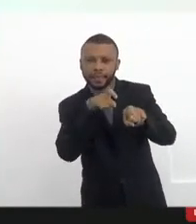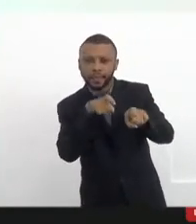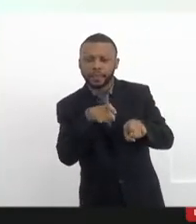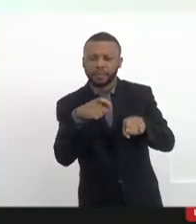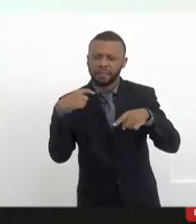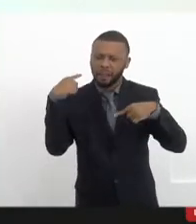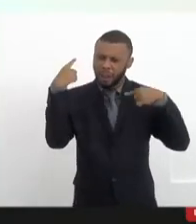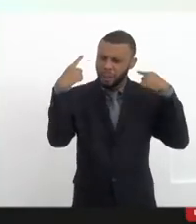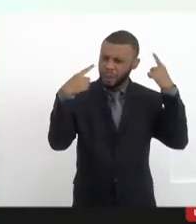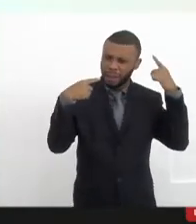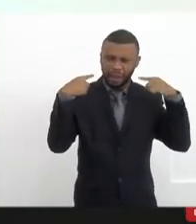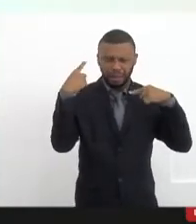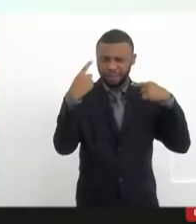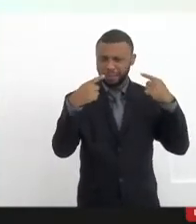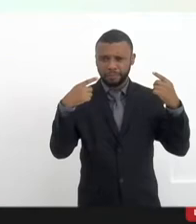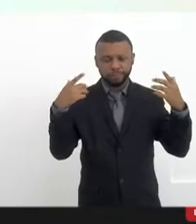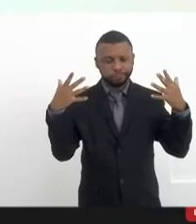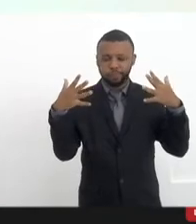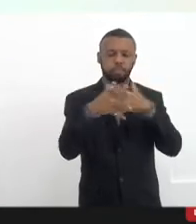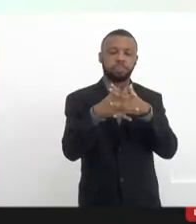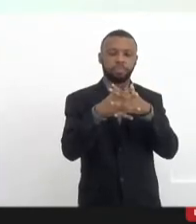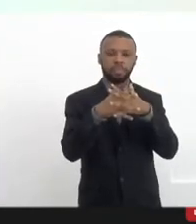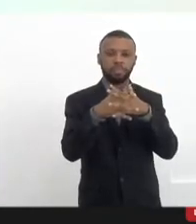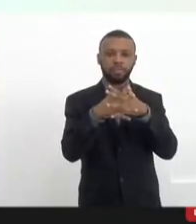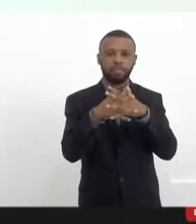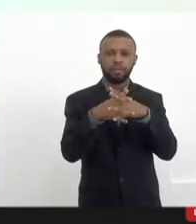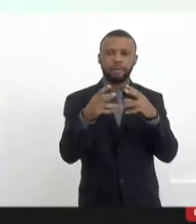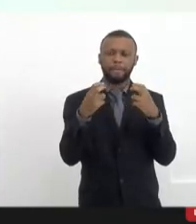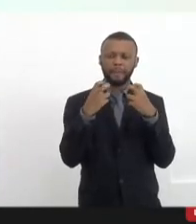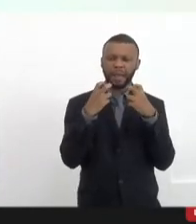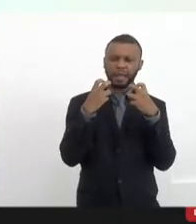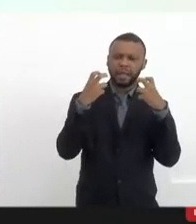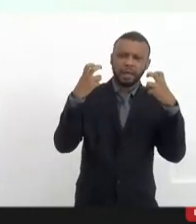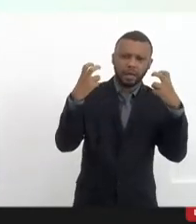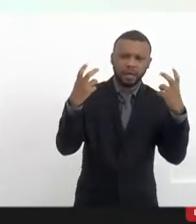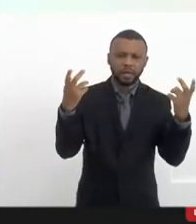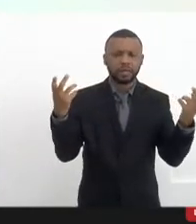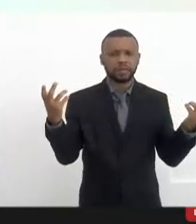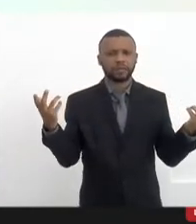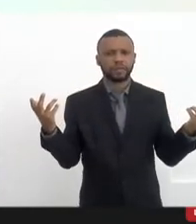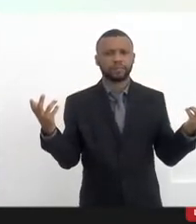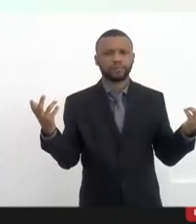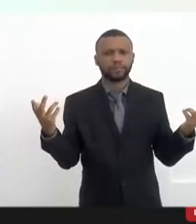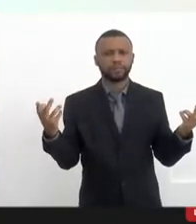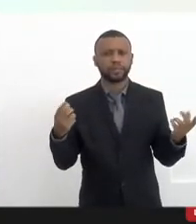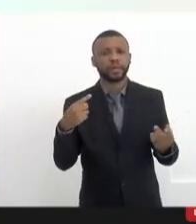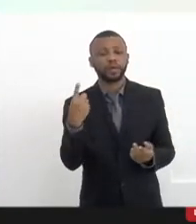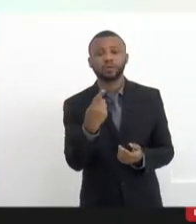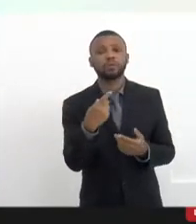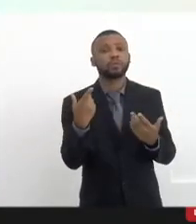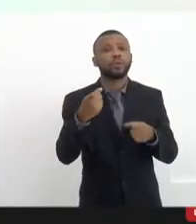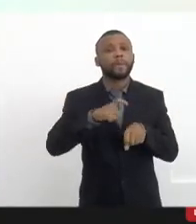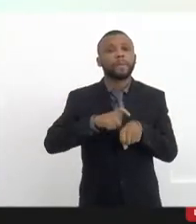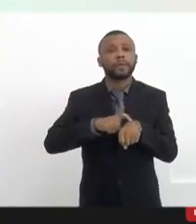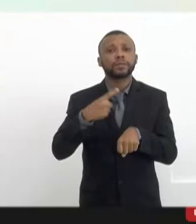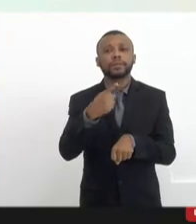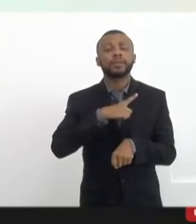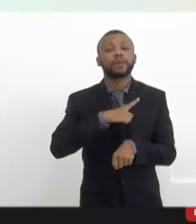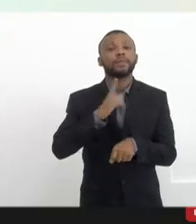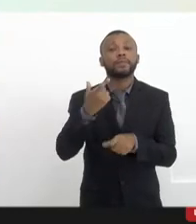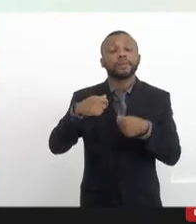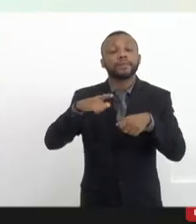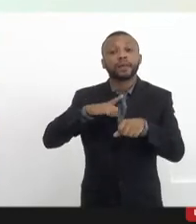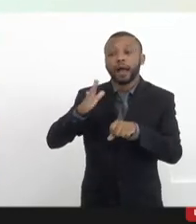enlouquecer qualquer cidadão, gritaria. E quando nós temos essa... Então, nós temos que ter